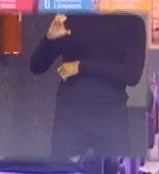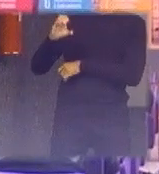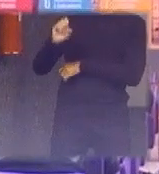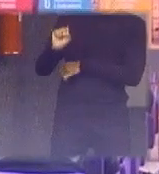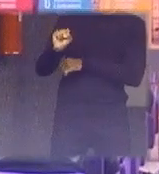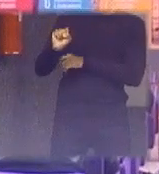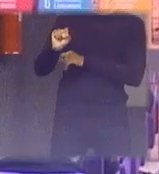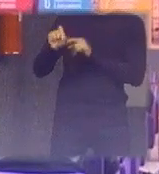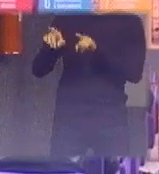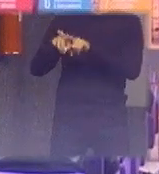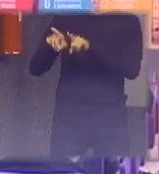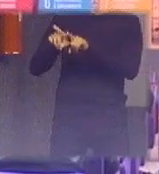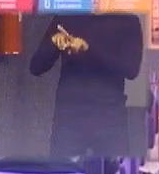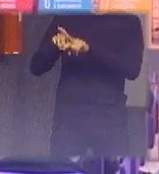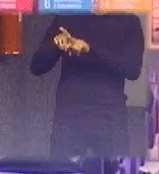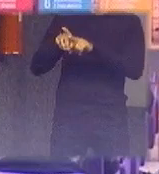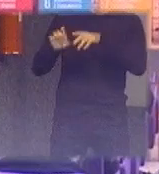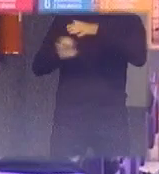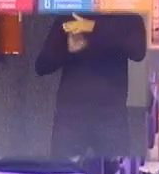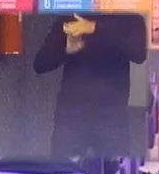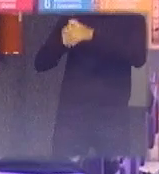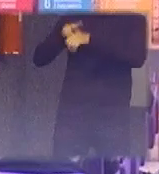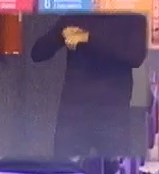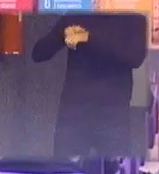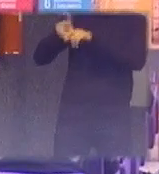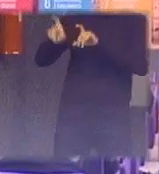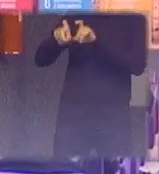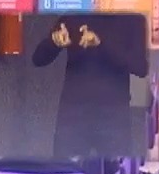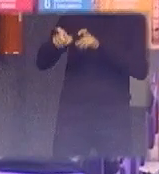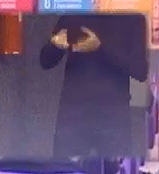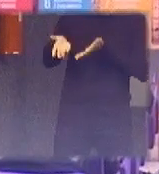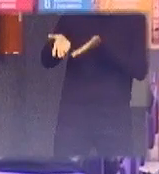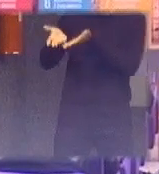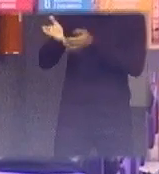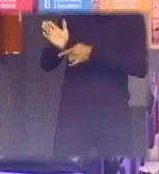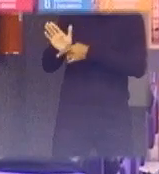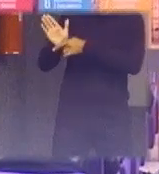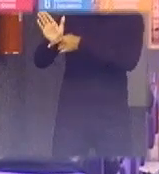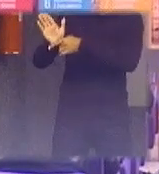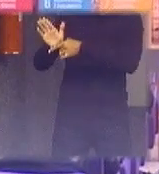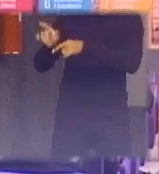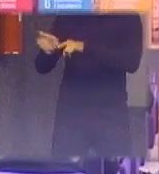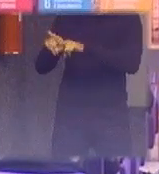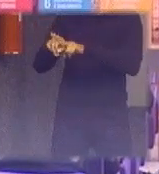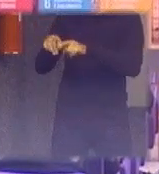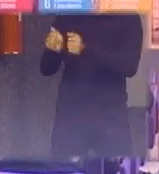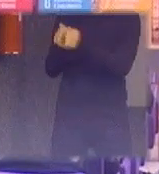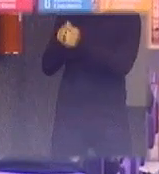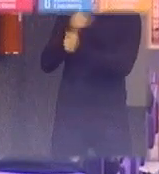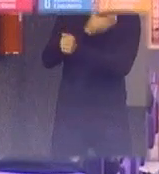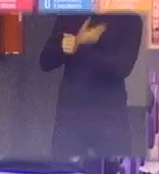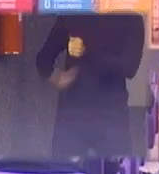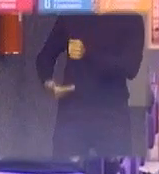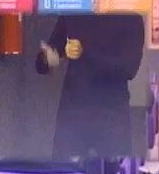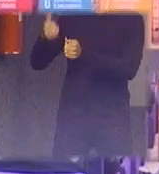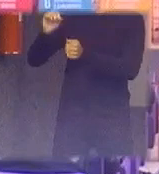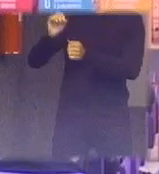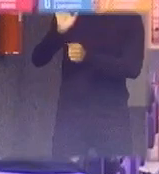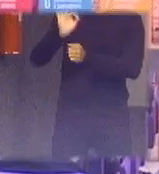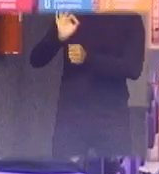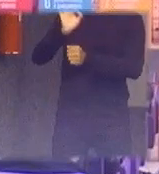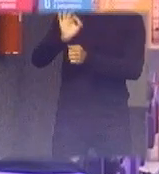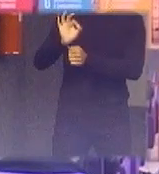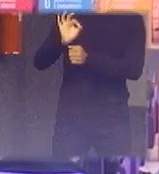a Grim Eletro poder auxiliar nesse sentido de todo o desfazimento de computador do governo 100% passar pelo